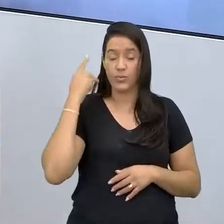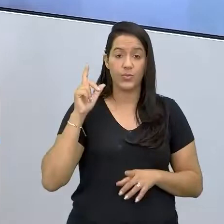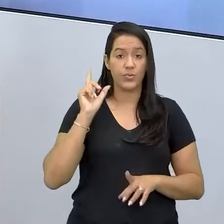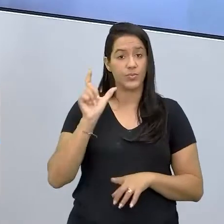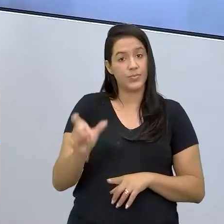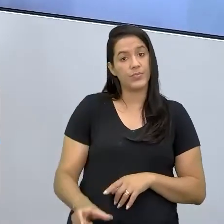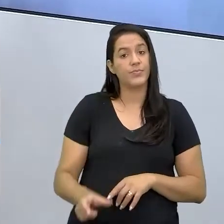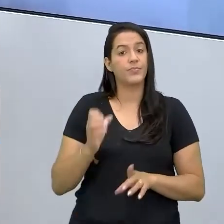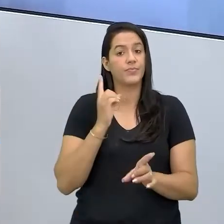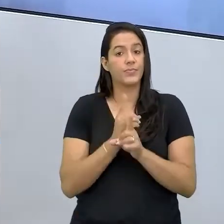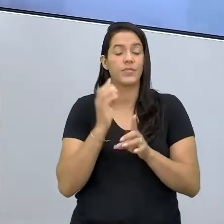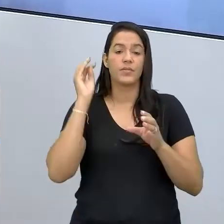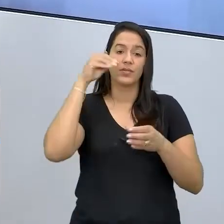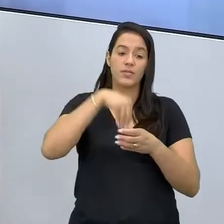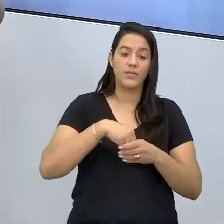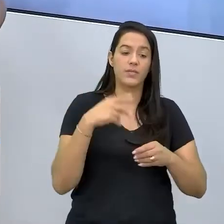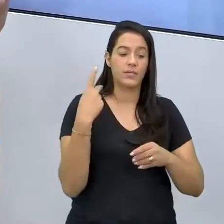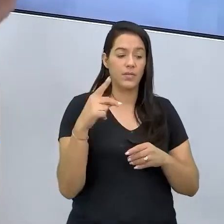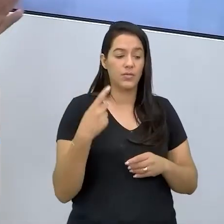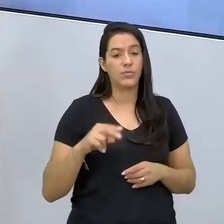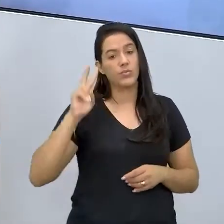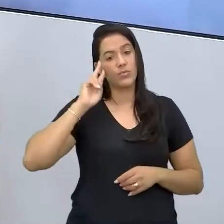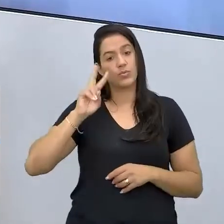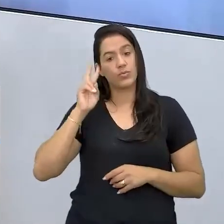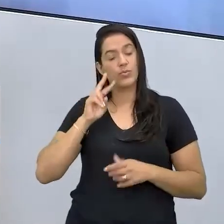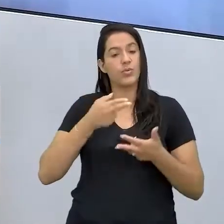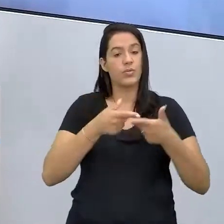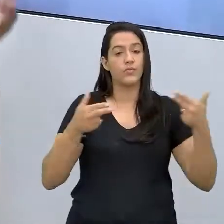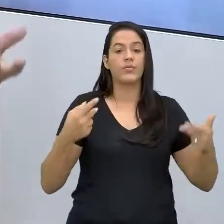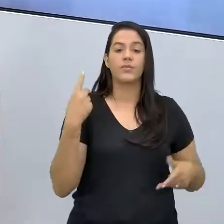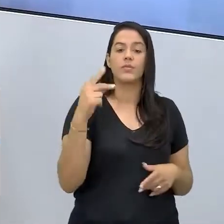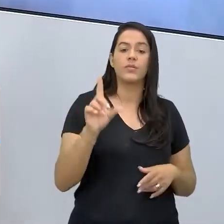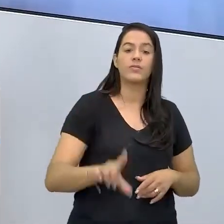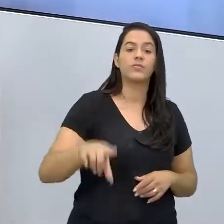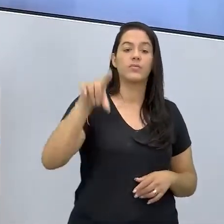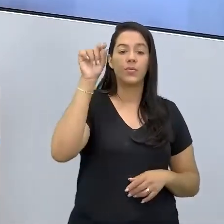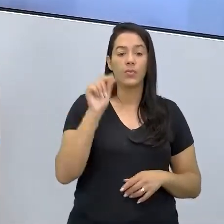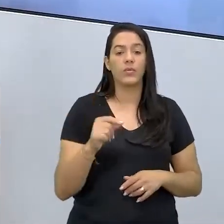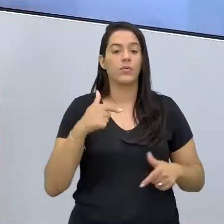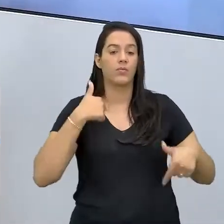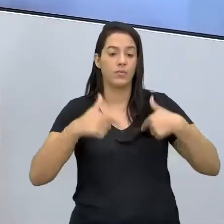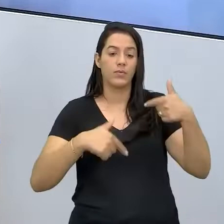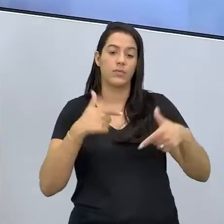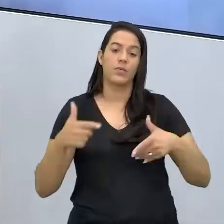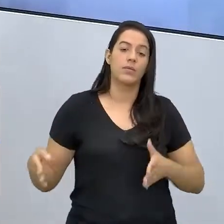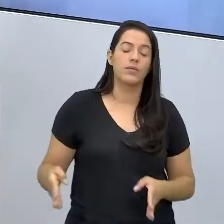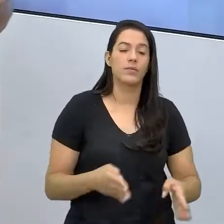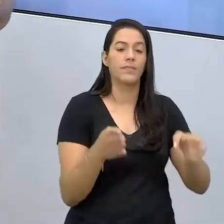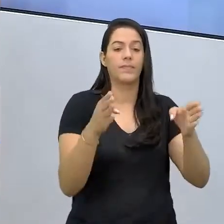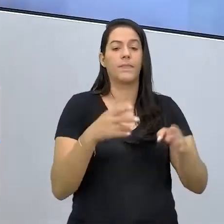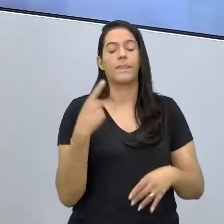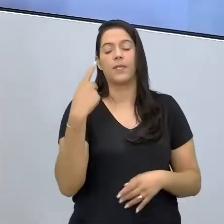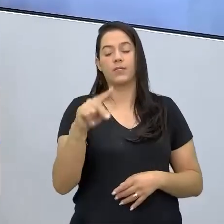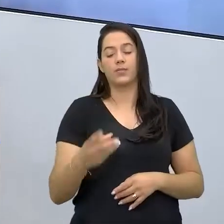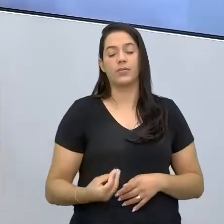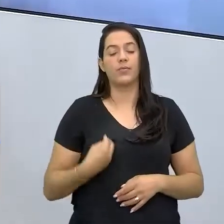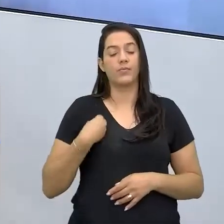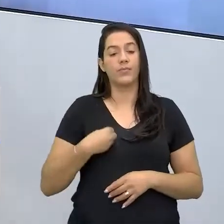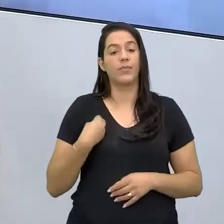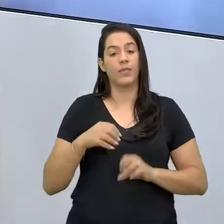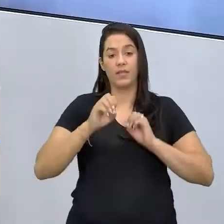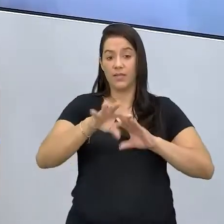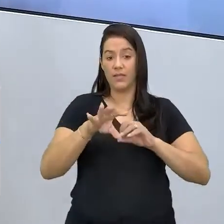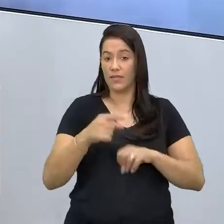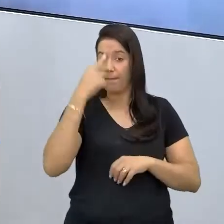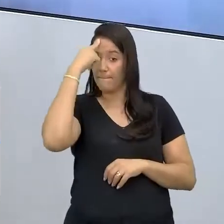dentro do seu negócio ou dentro da carreira que você escolheu seguir, escolheu traçar. Por exemplo, quando você me vê dando aula para você,